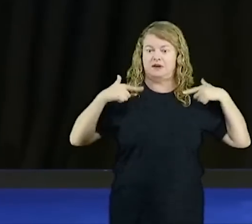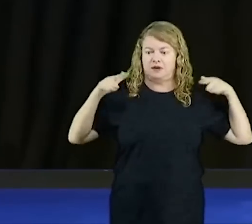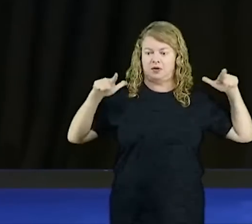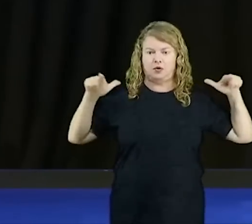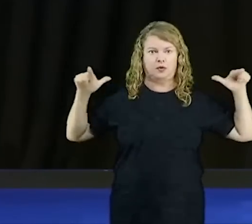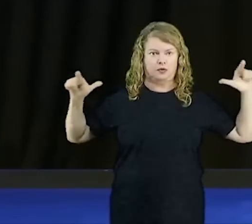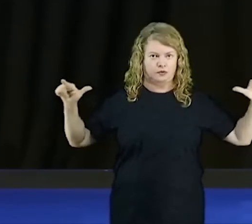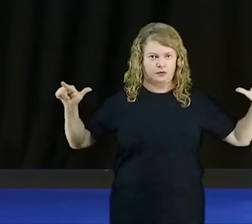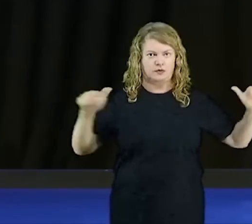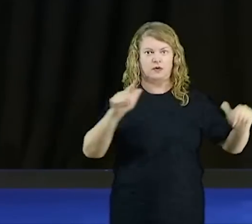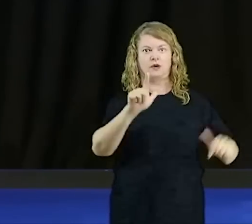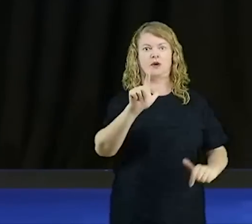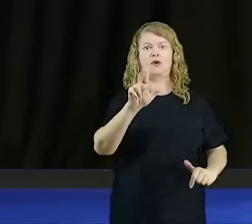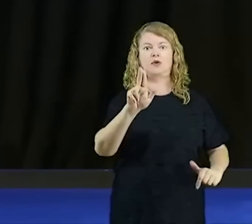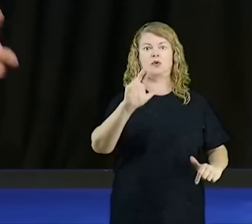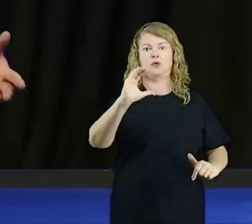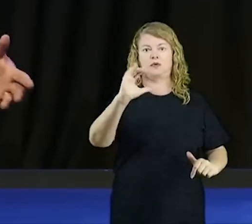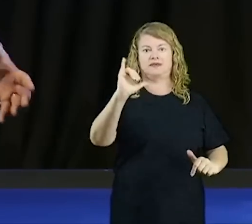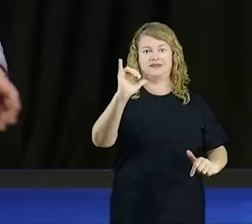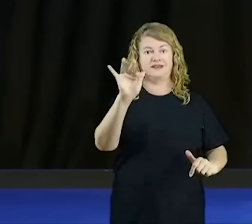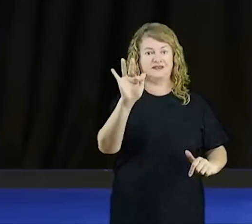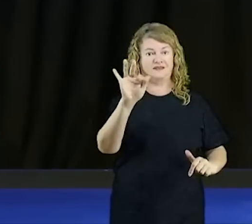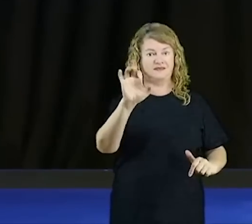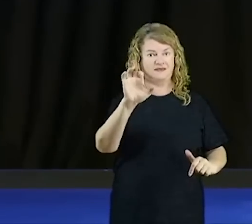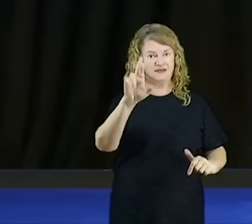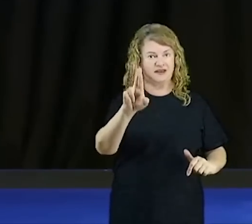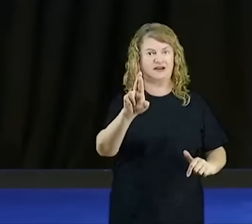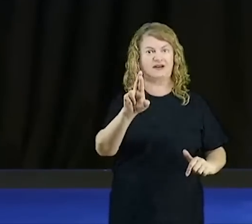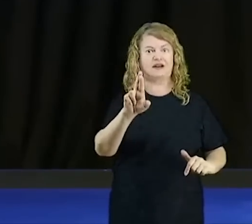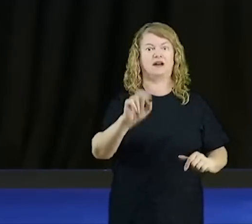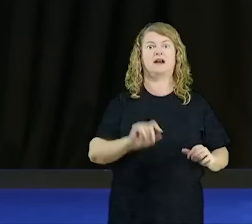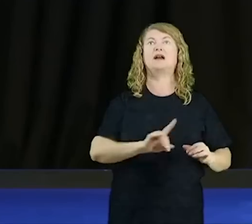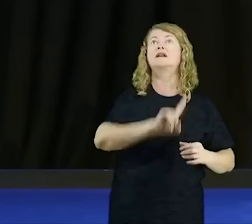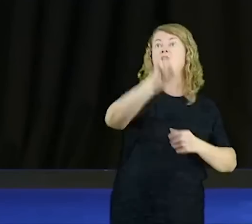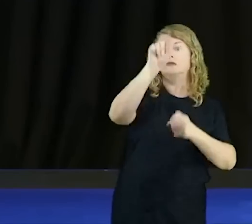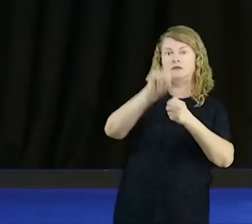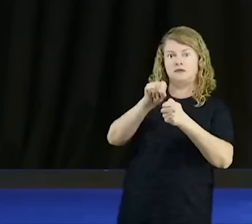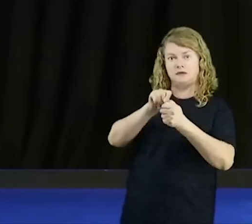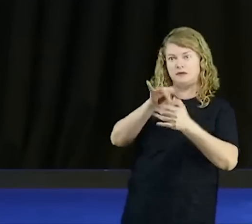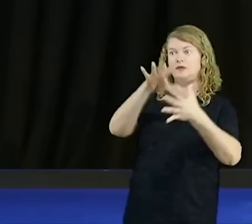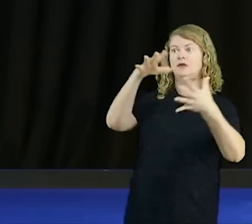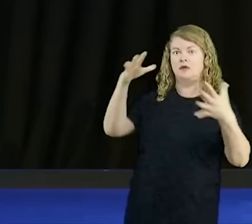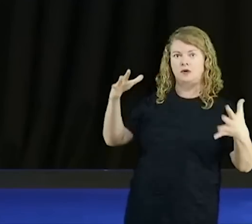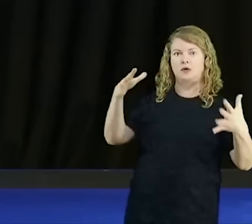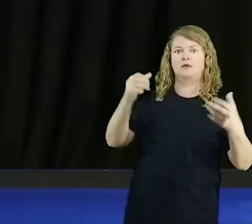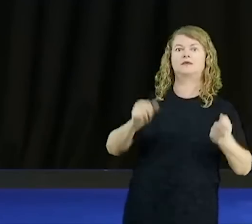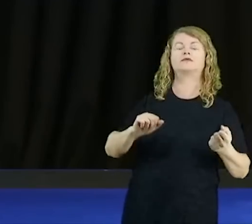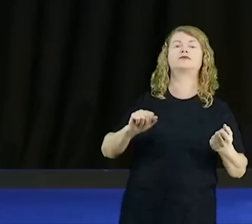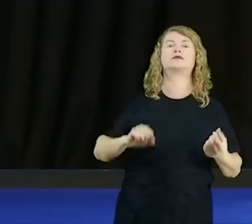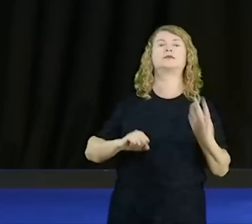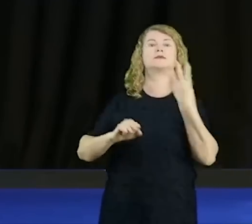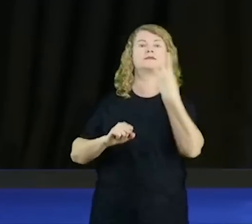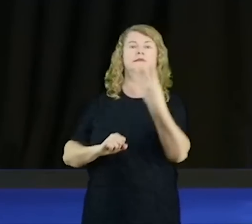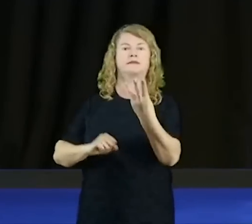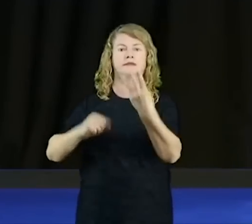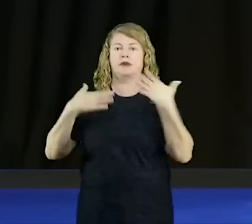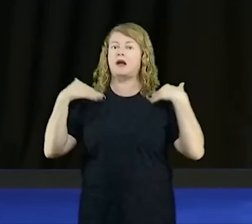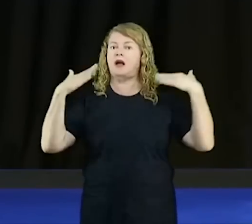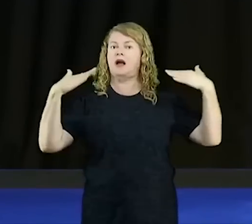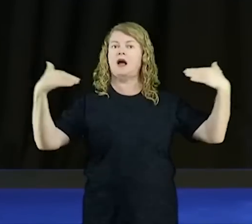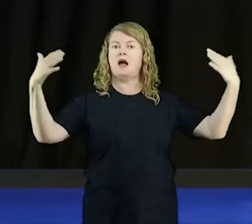e tinha mais um outro anjo que a Bíblia não revela quem é. Eles eram os três líderes, vou dizer assim, seriam três colunas.